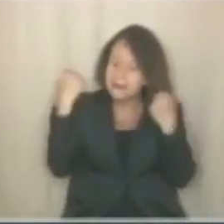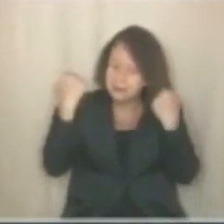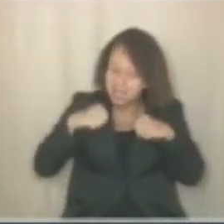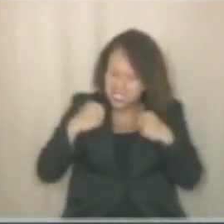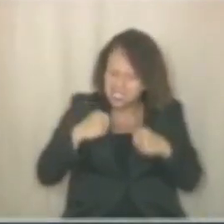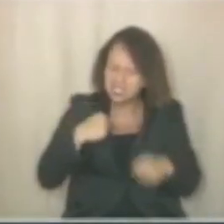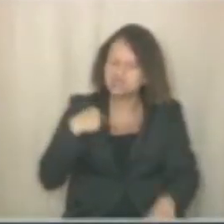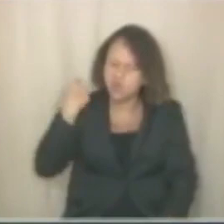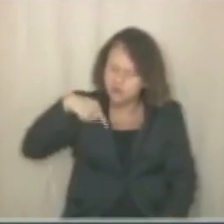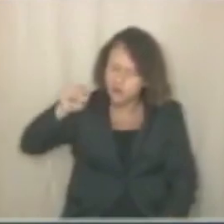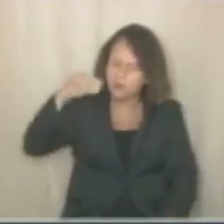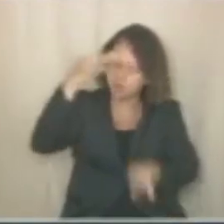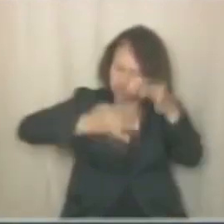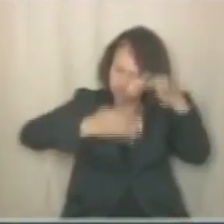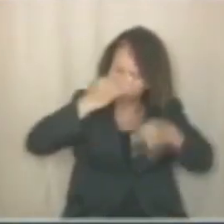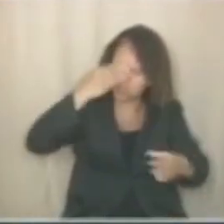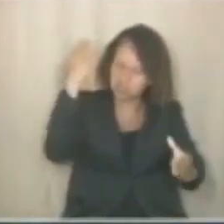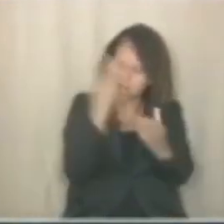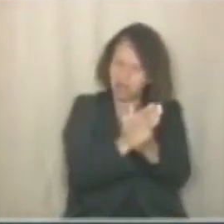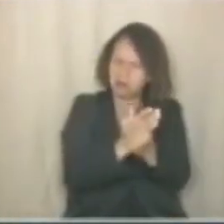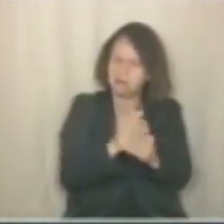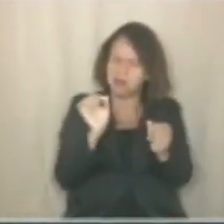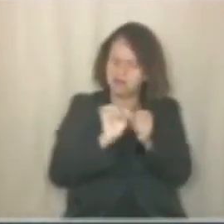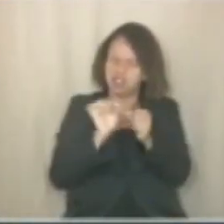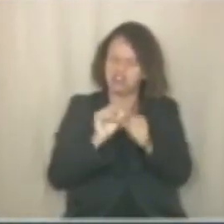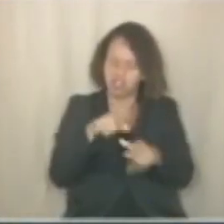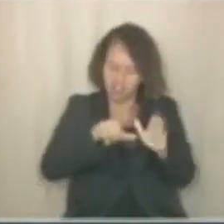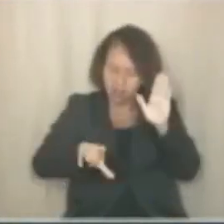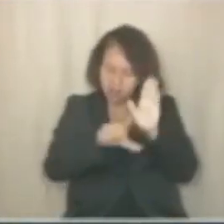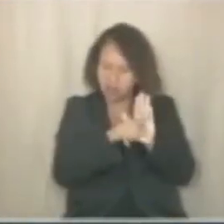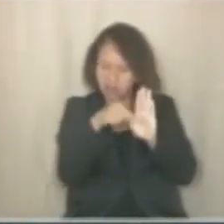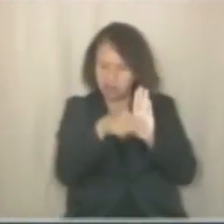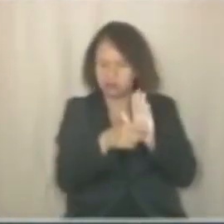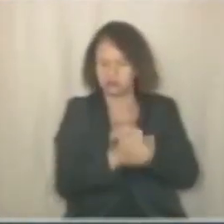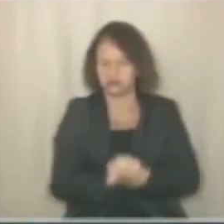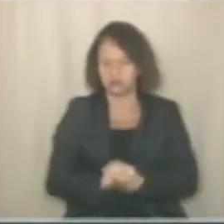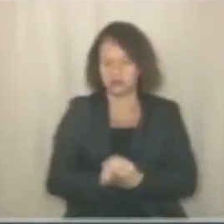para a Justiça, para fazer valer essa lei.